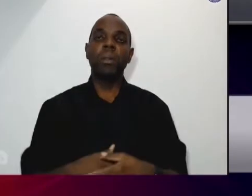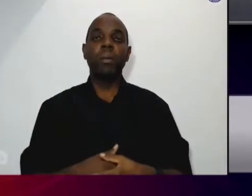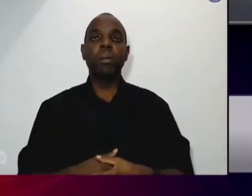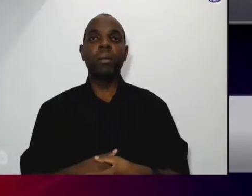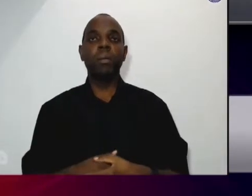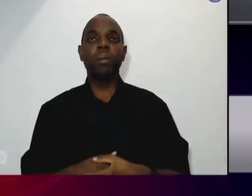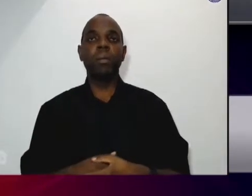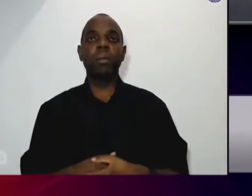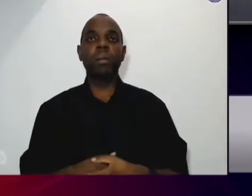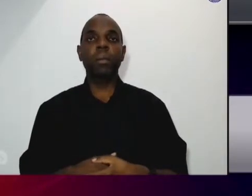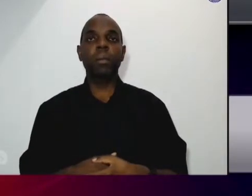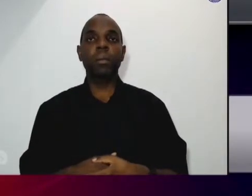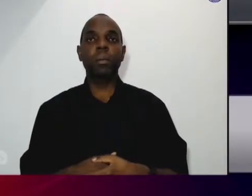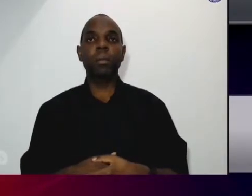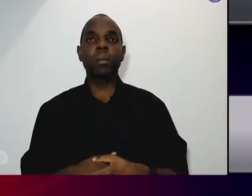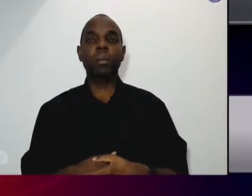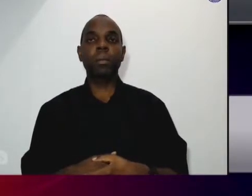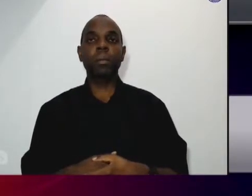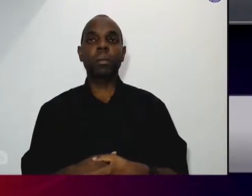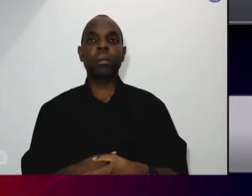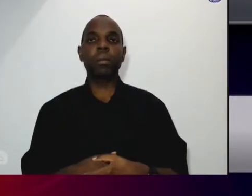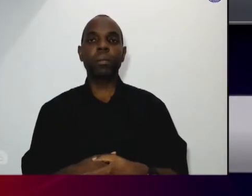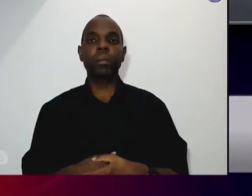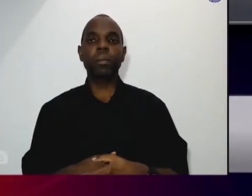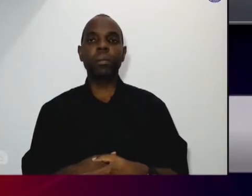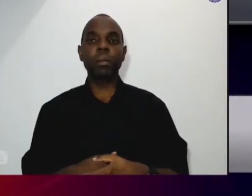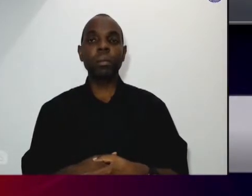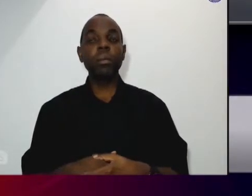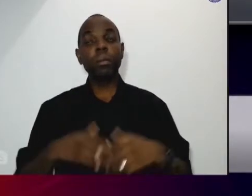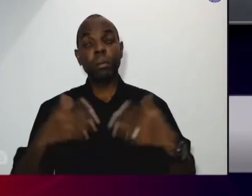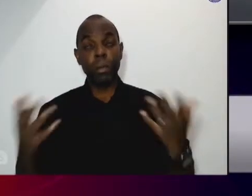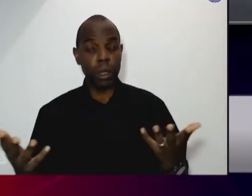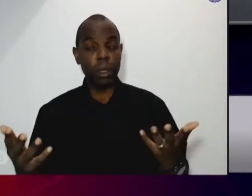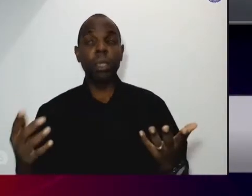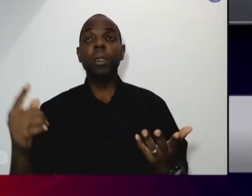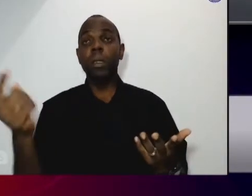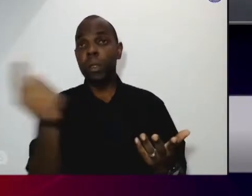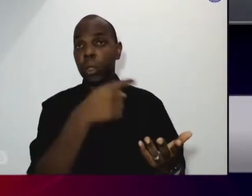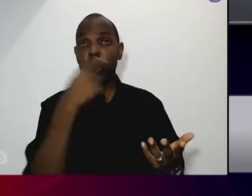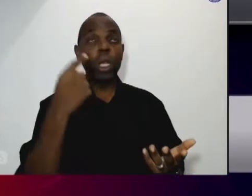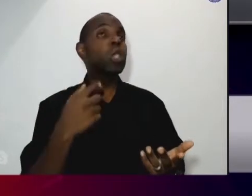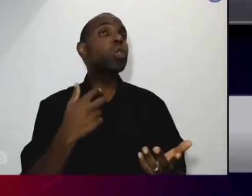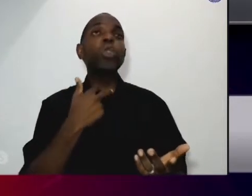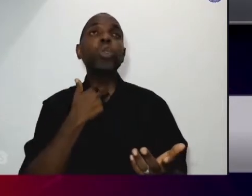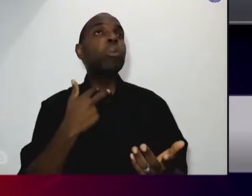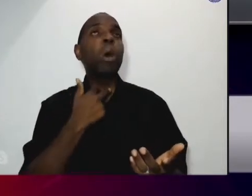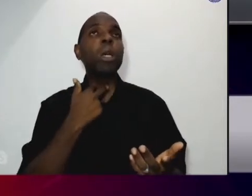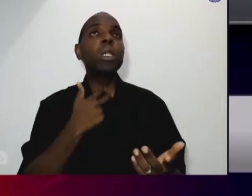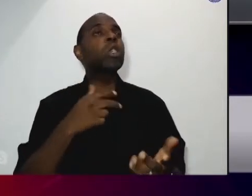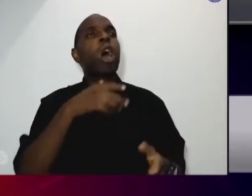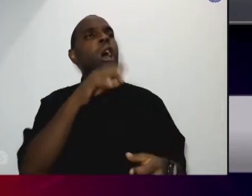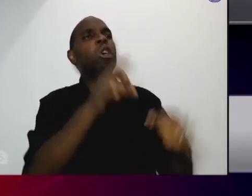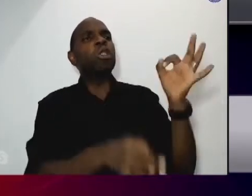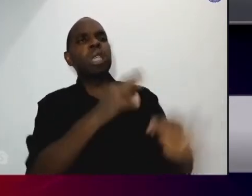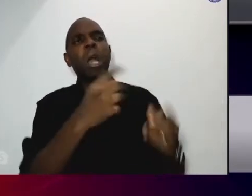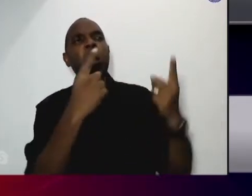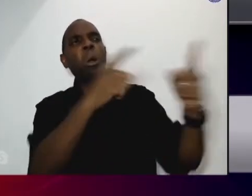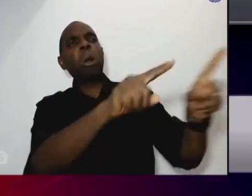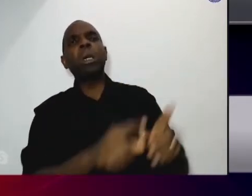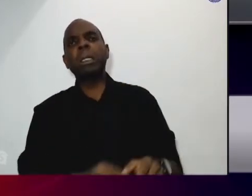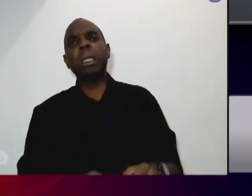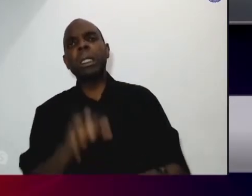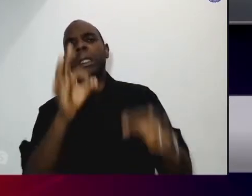Não podemos simplesmente julgar os porquê eles estão assim. Isso não interessa para nós.